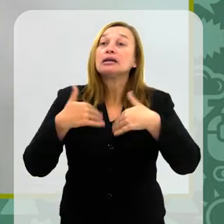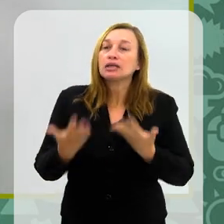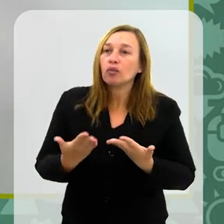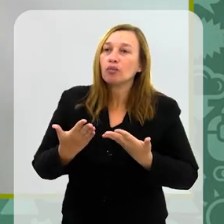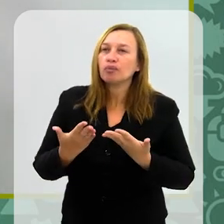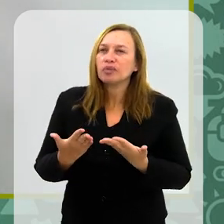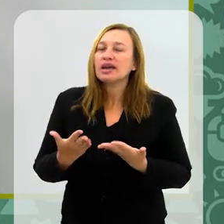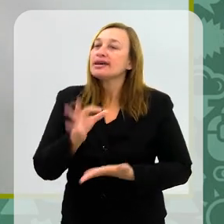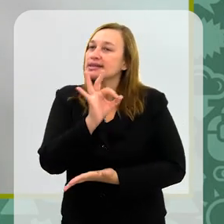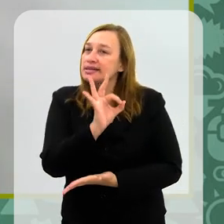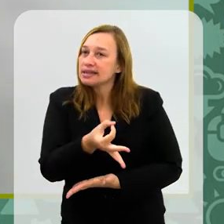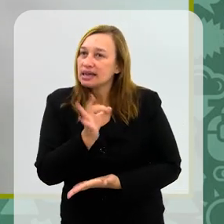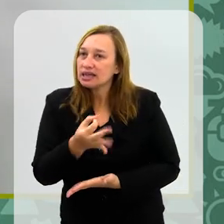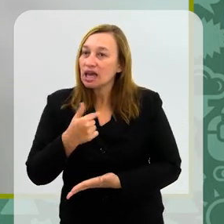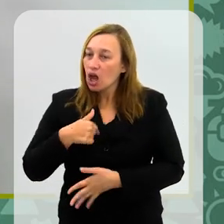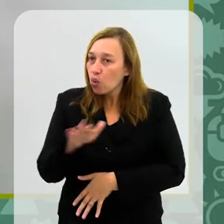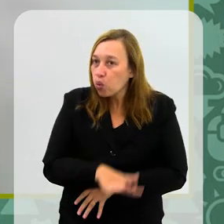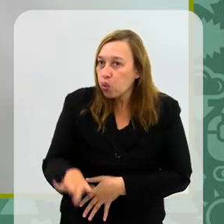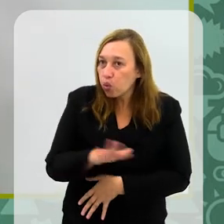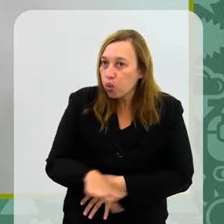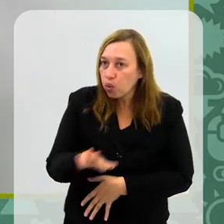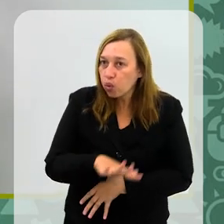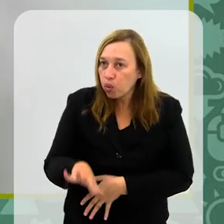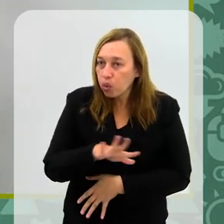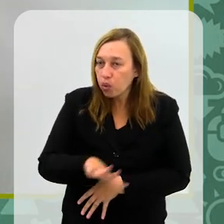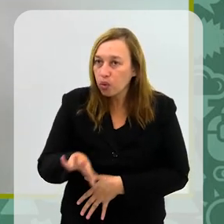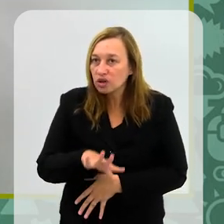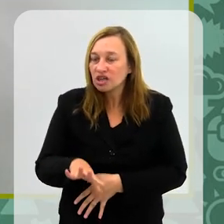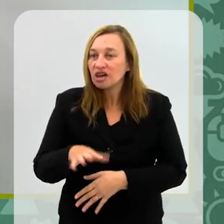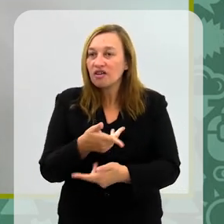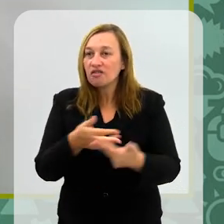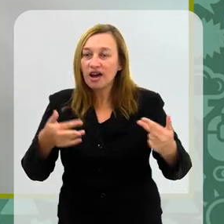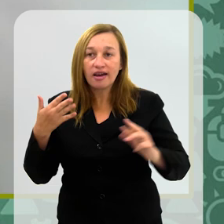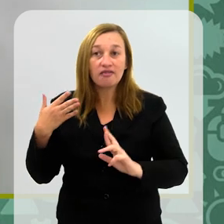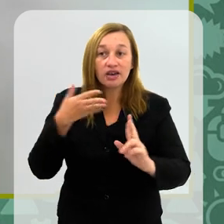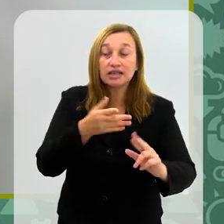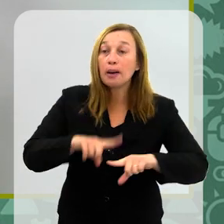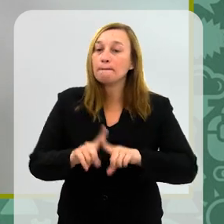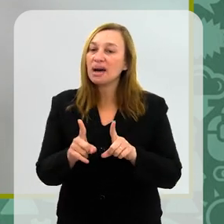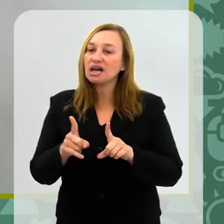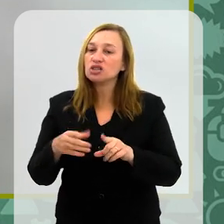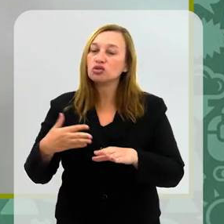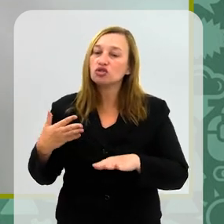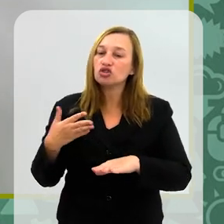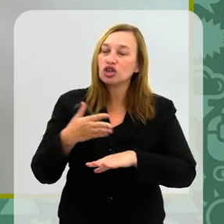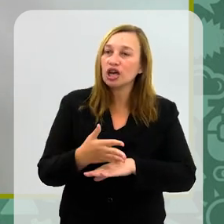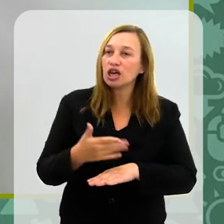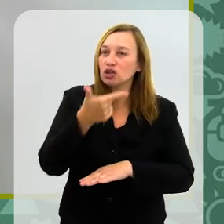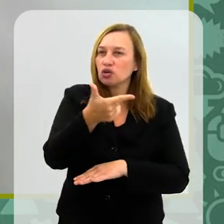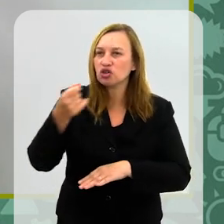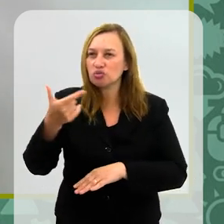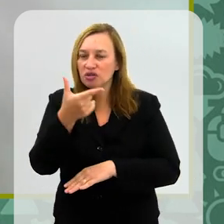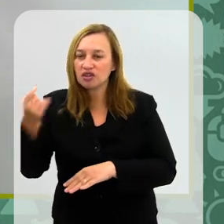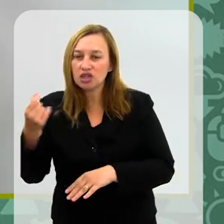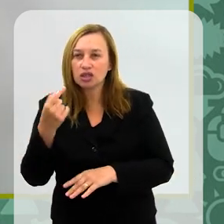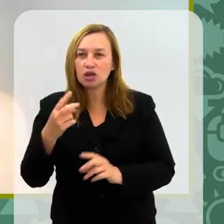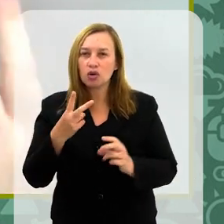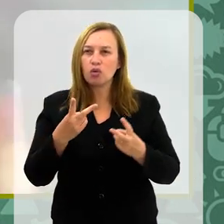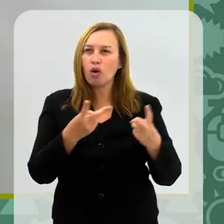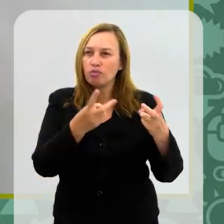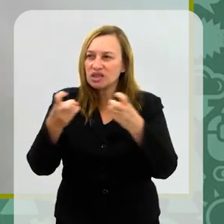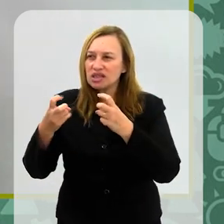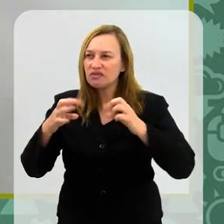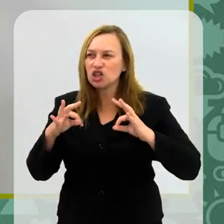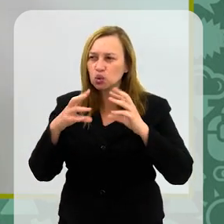Então, com certeza na época que eu era criança, a Atleta Rebouças foi uma ótima referência, mas quando eu cheguei em 2020, que eu olhei para o